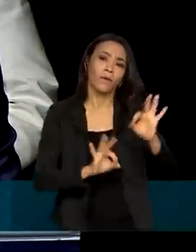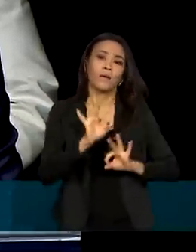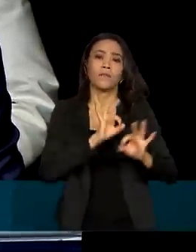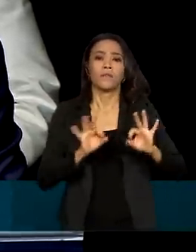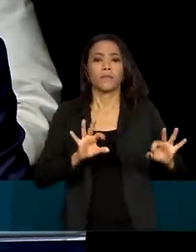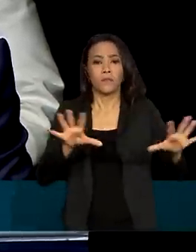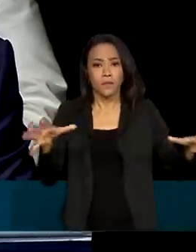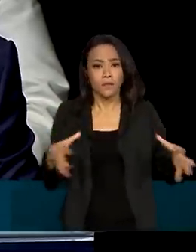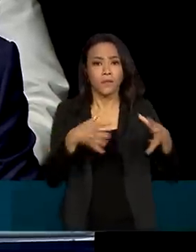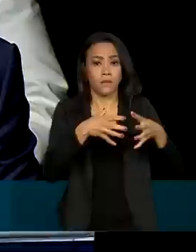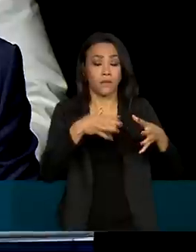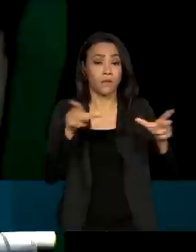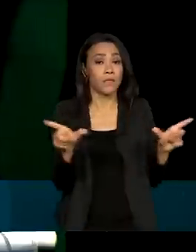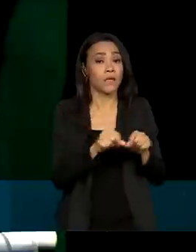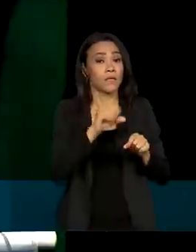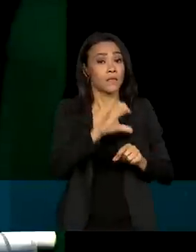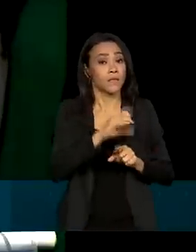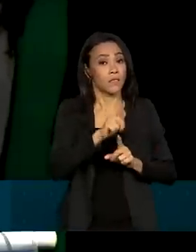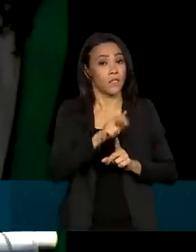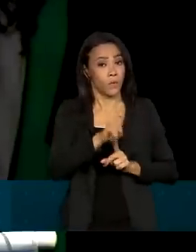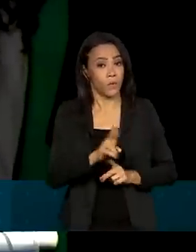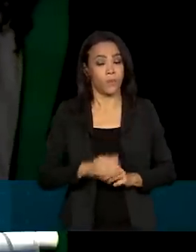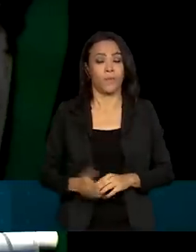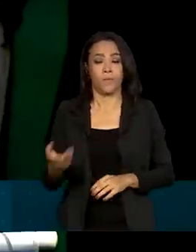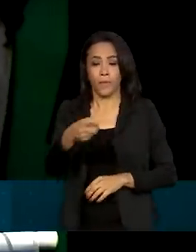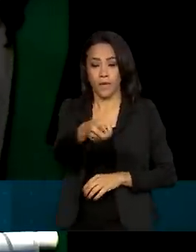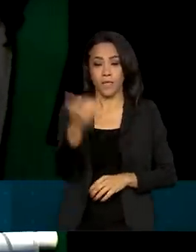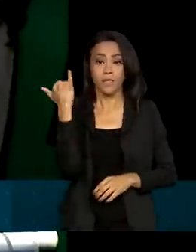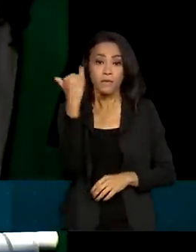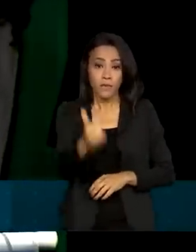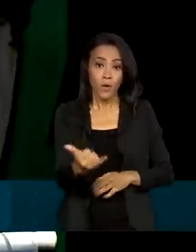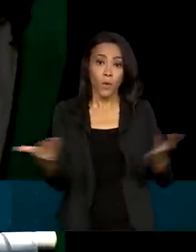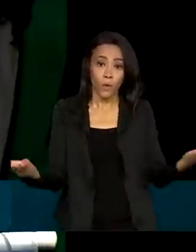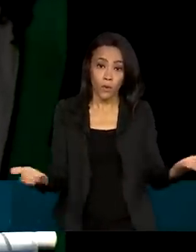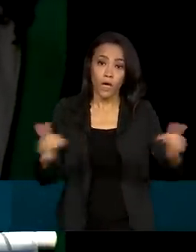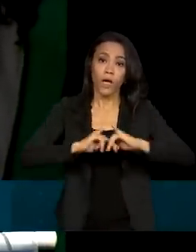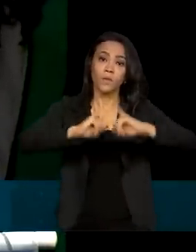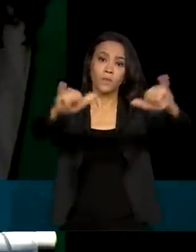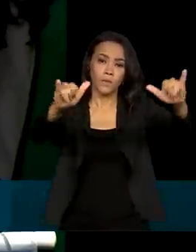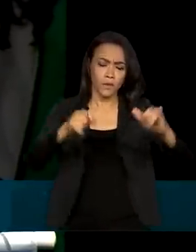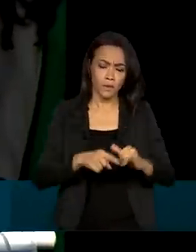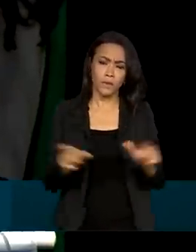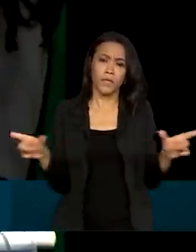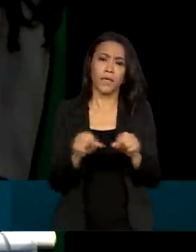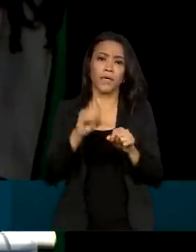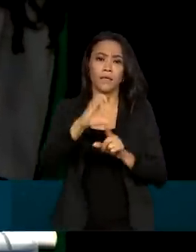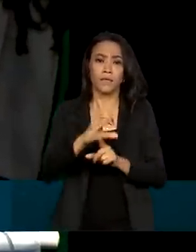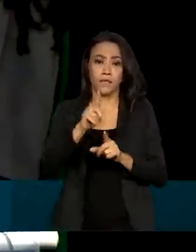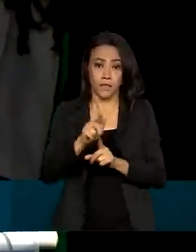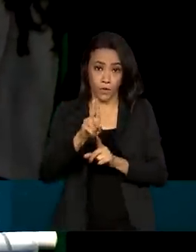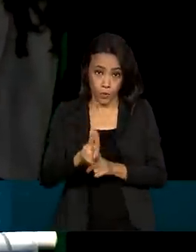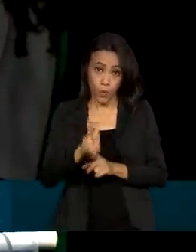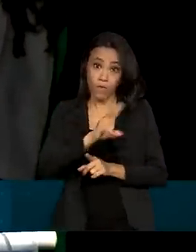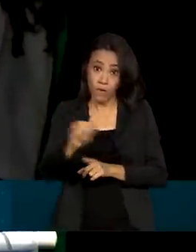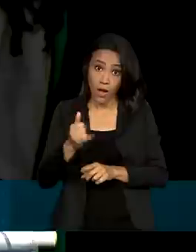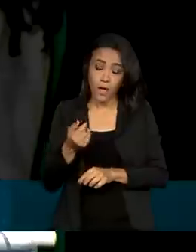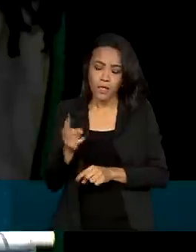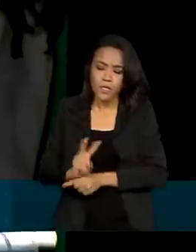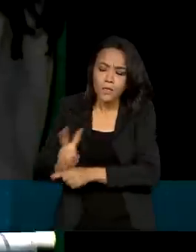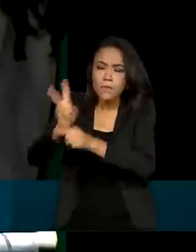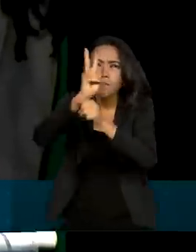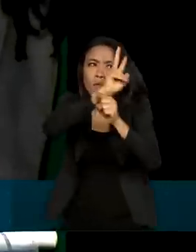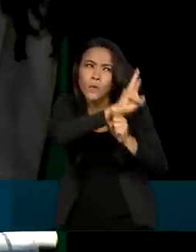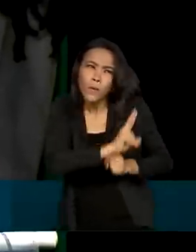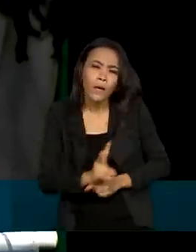da Secretaria de Acesso à Informação. Anuncio aqui hoje que a CGU fortalecerá seu papel de autoridade de supervisão e